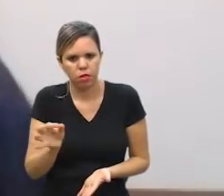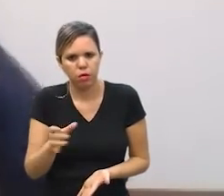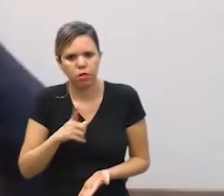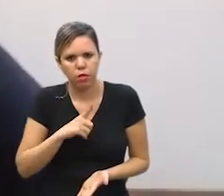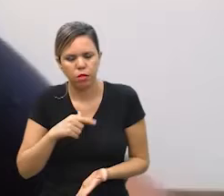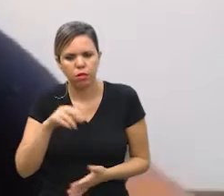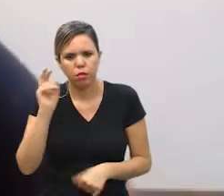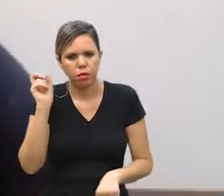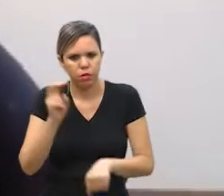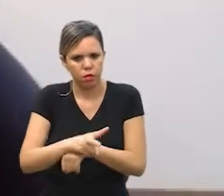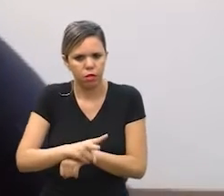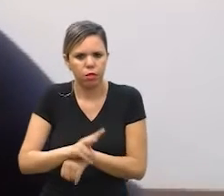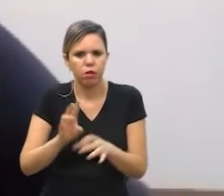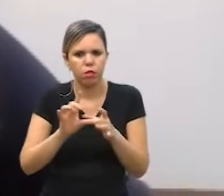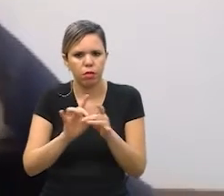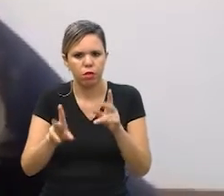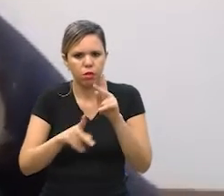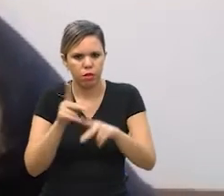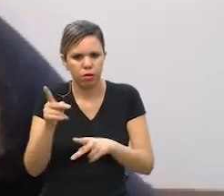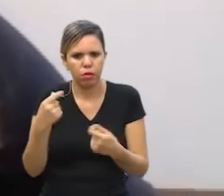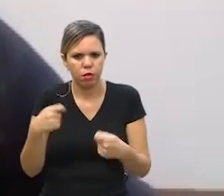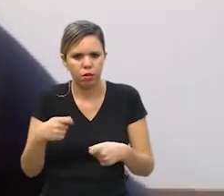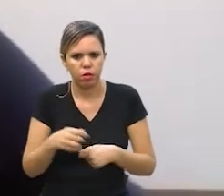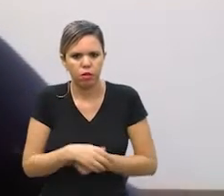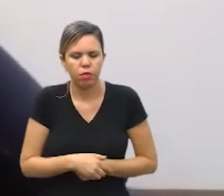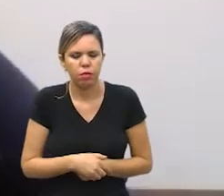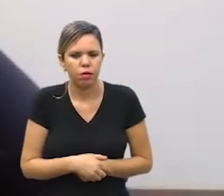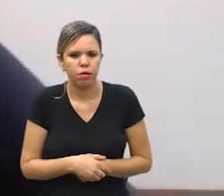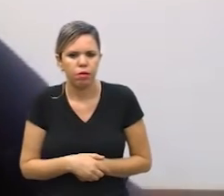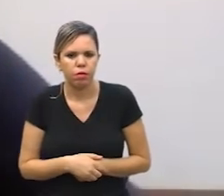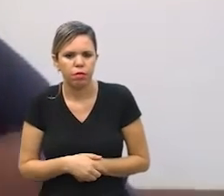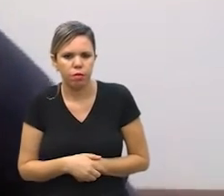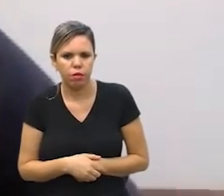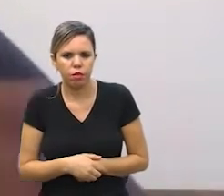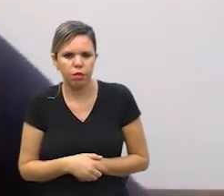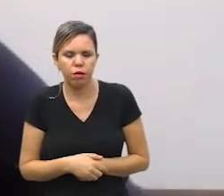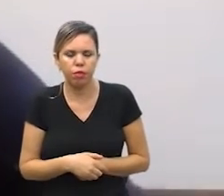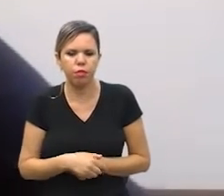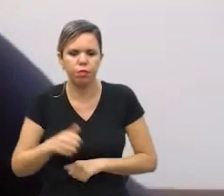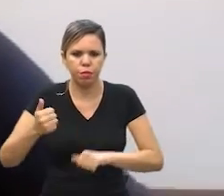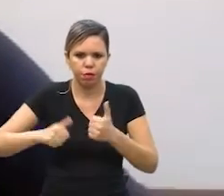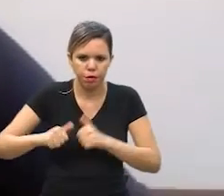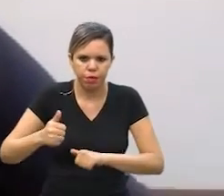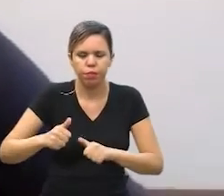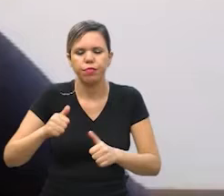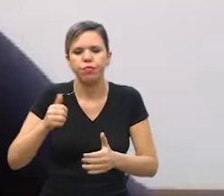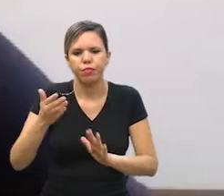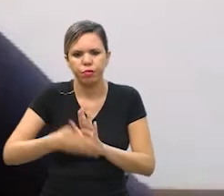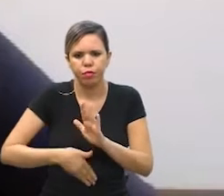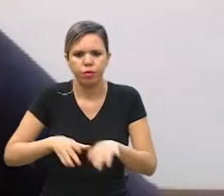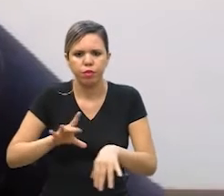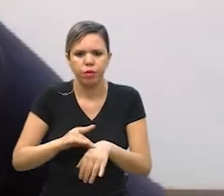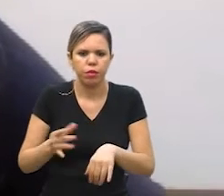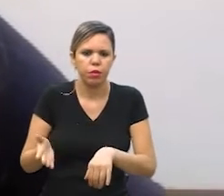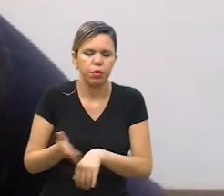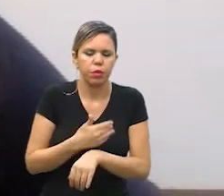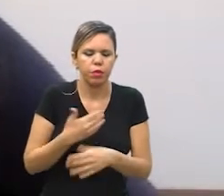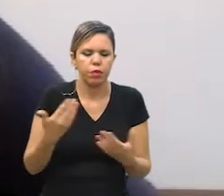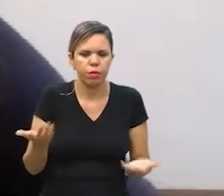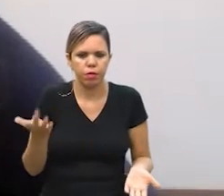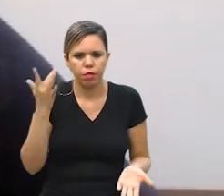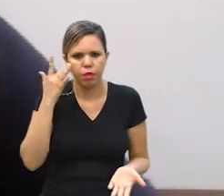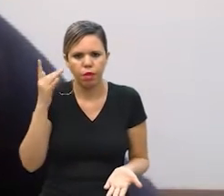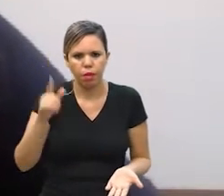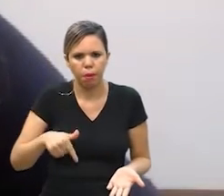a gente teria mais vagas disponíveis para quem realmente precisa e estaria diagnosticando doenças talvez muito mais cedo então